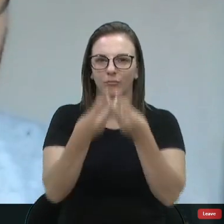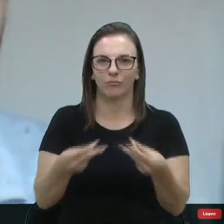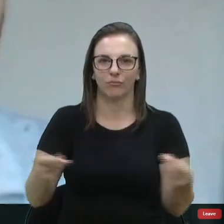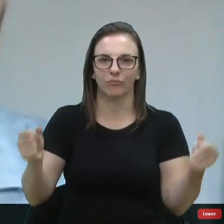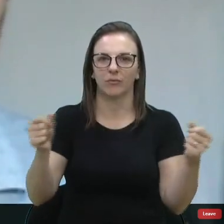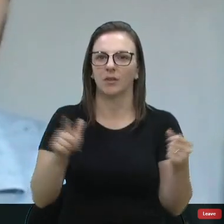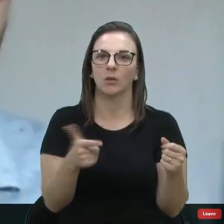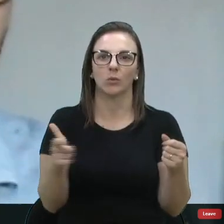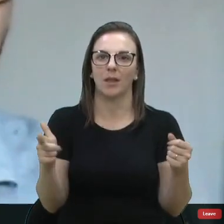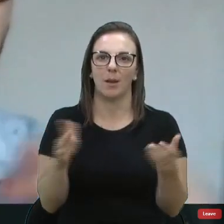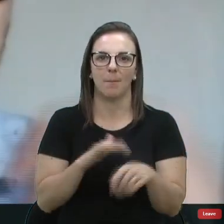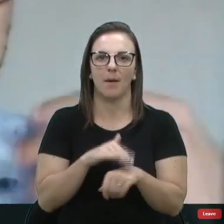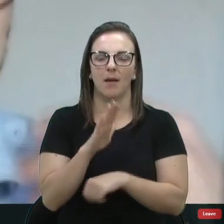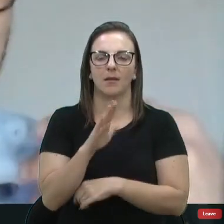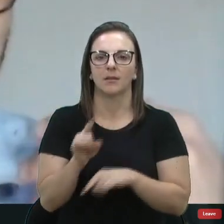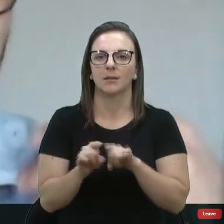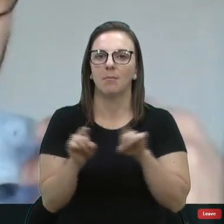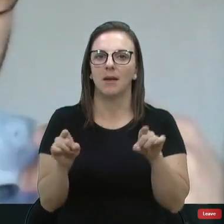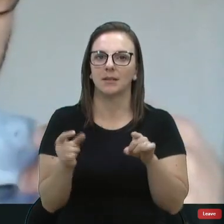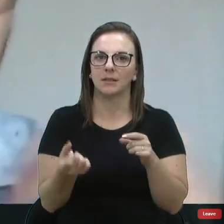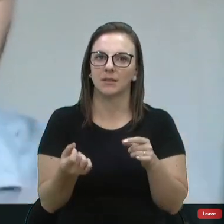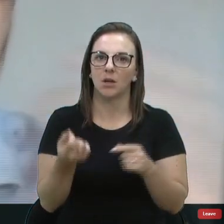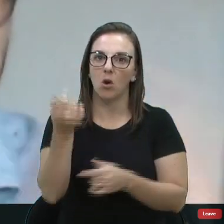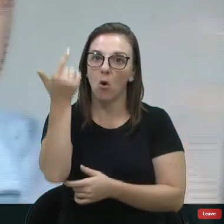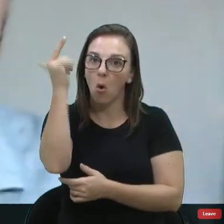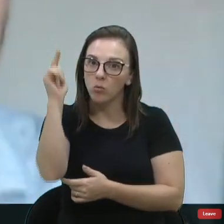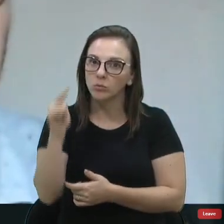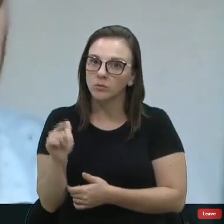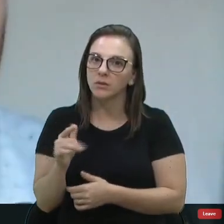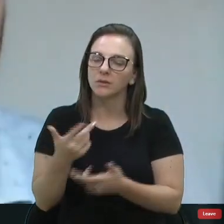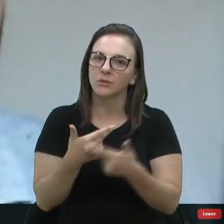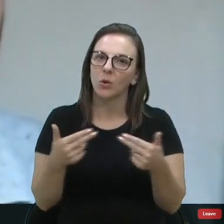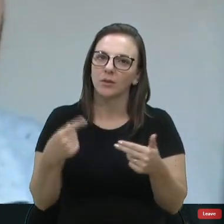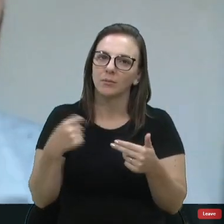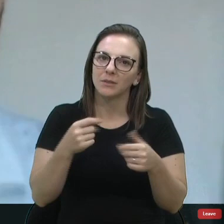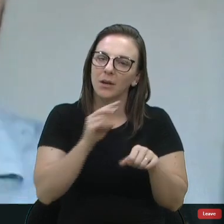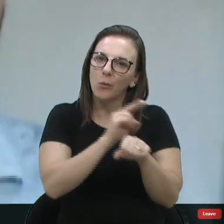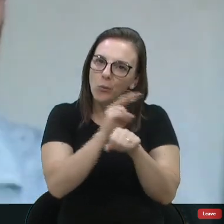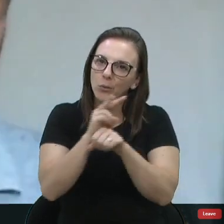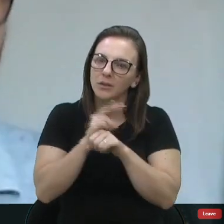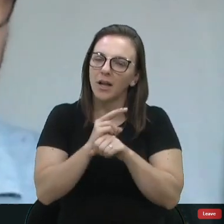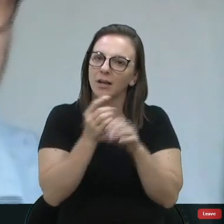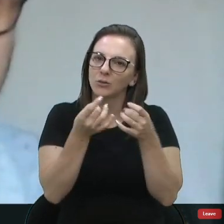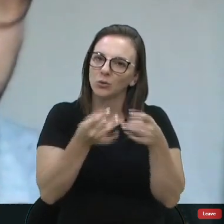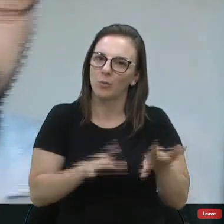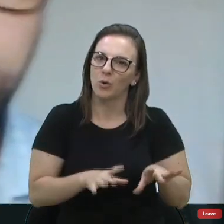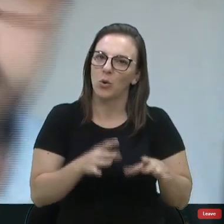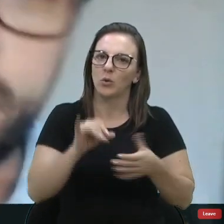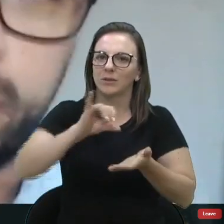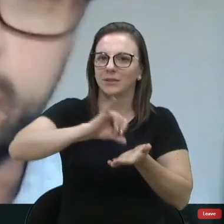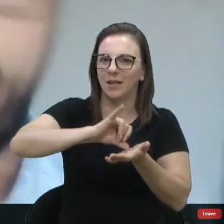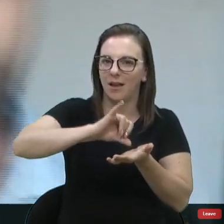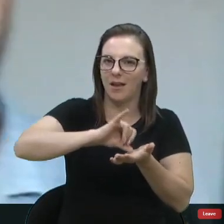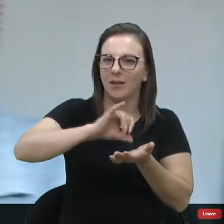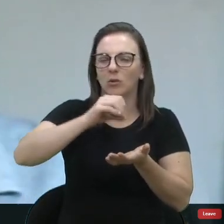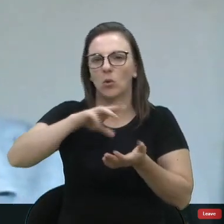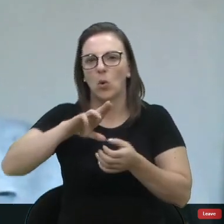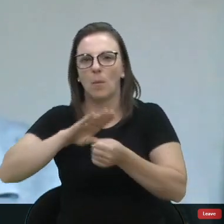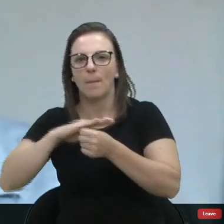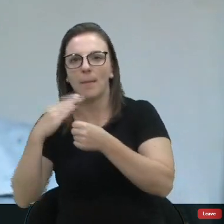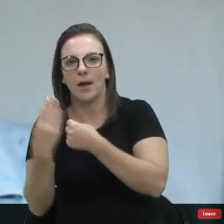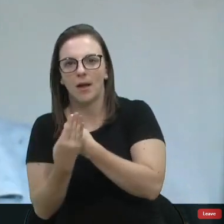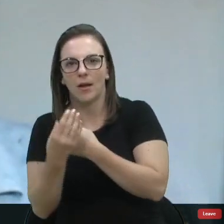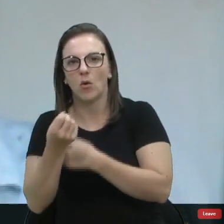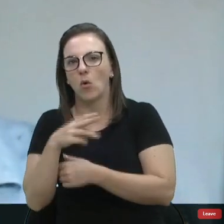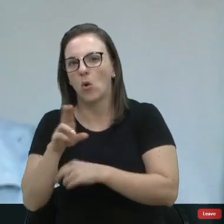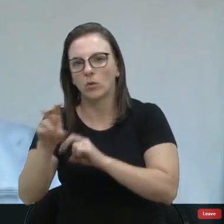Mas outras a gente precisa aguardar as que restaram, né? Seja no centro da cidade, seja nos bairros, seja